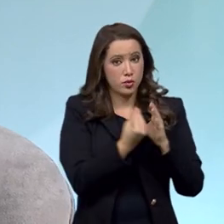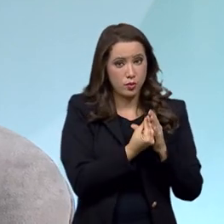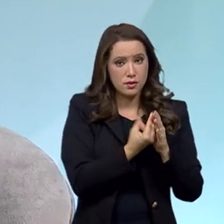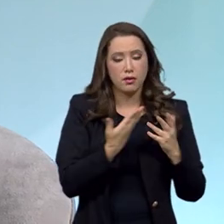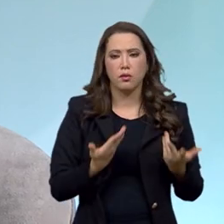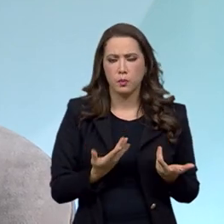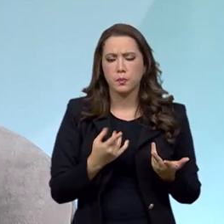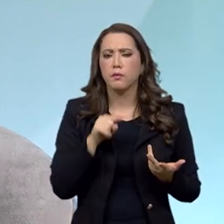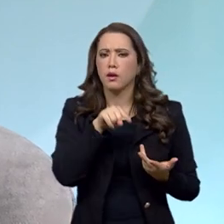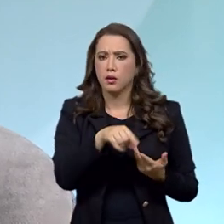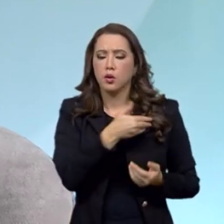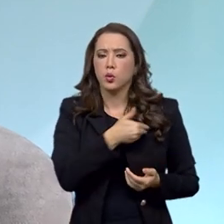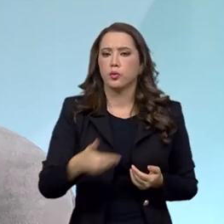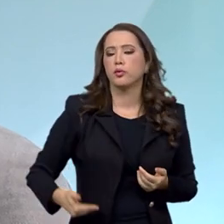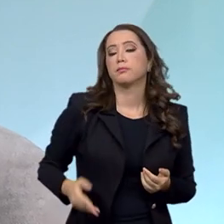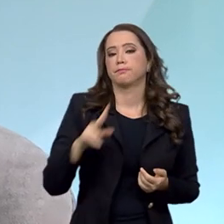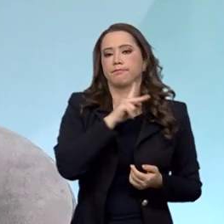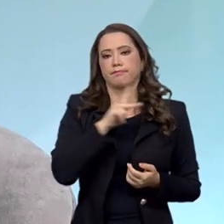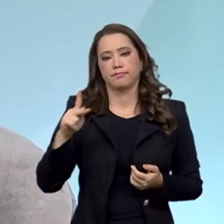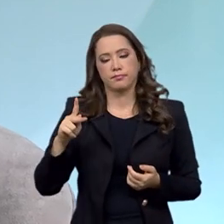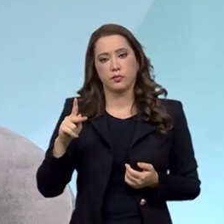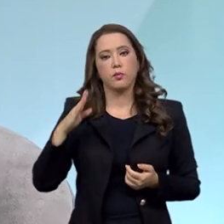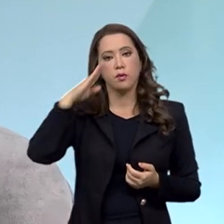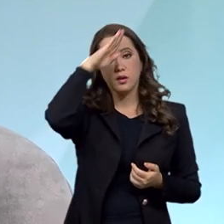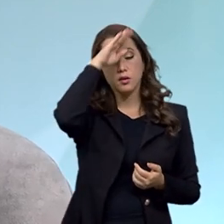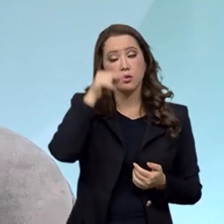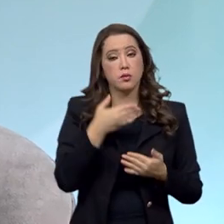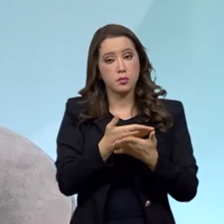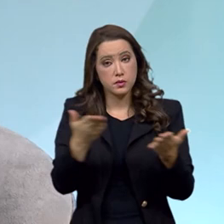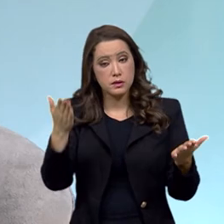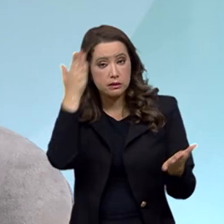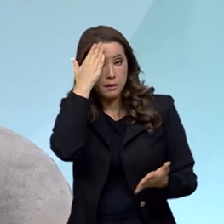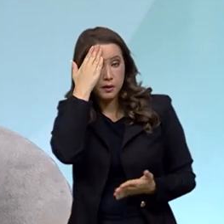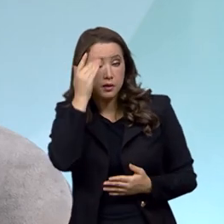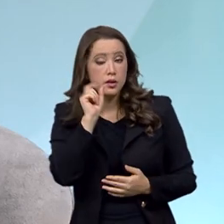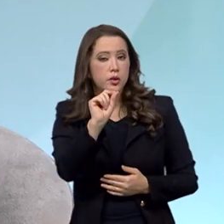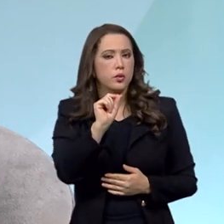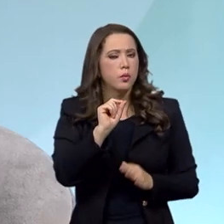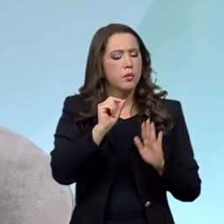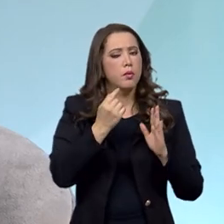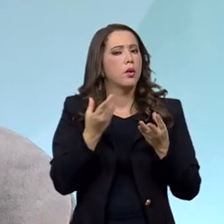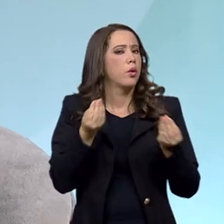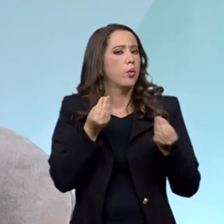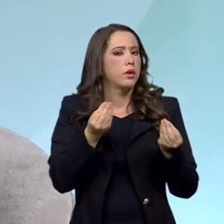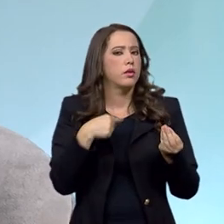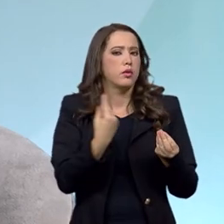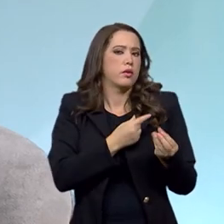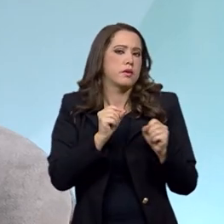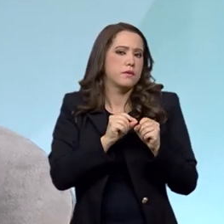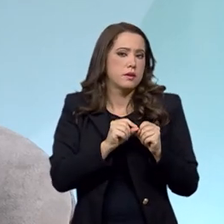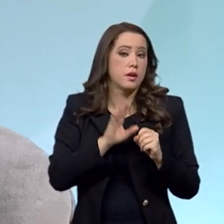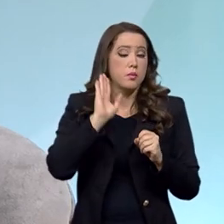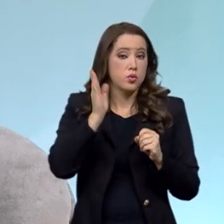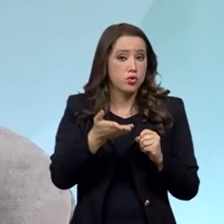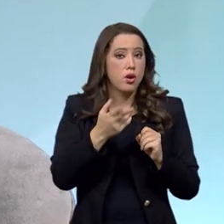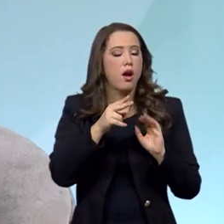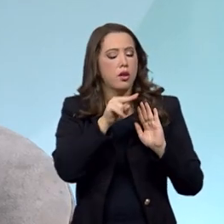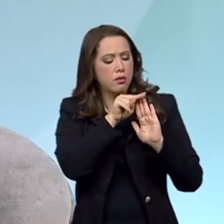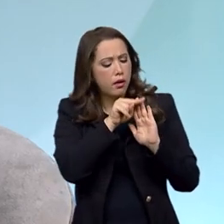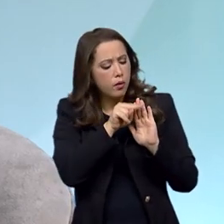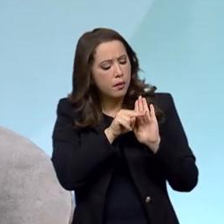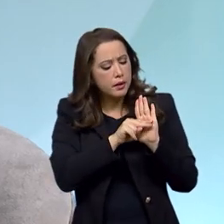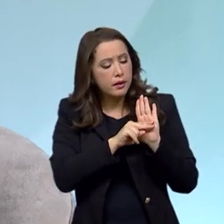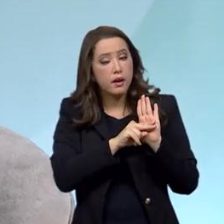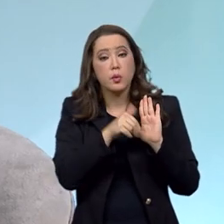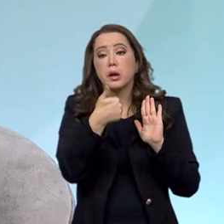governo do presidente Jair Bolsonaro, para que se tenha uma ideia, foram regulamentados 15 artigos dessa